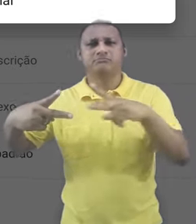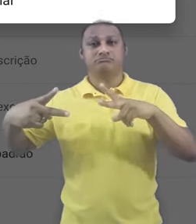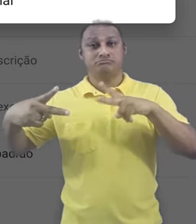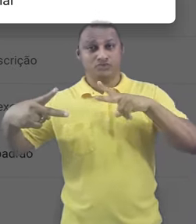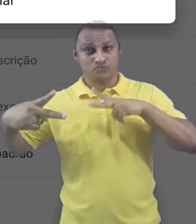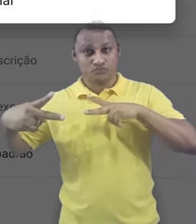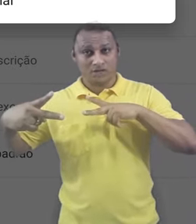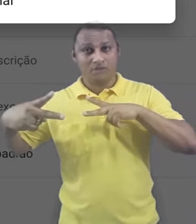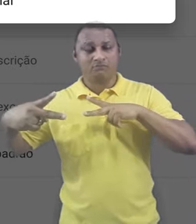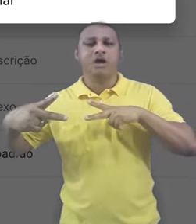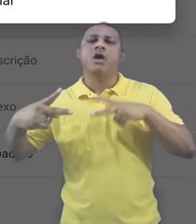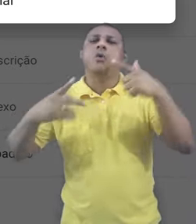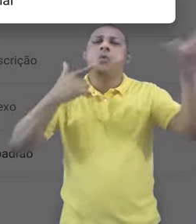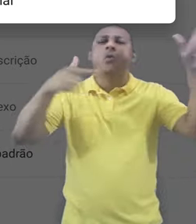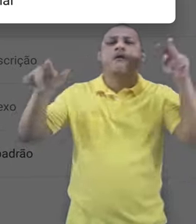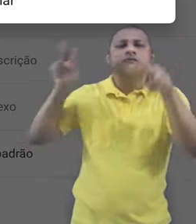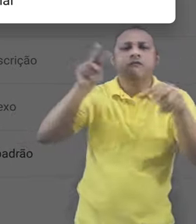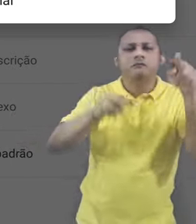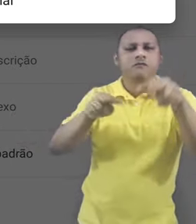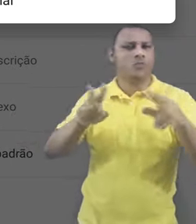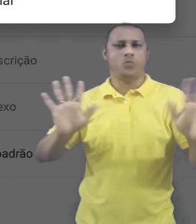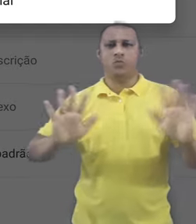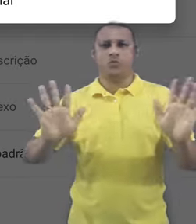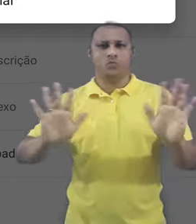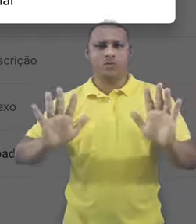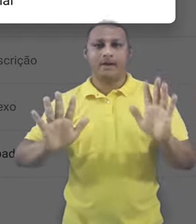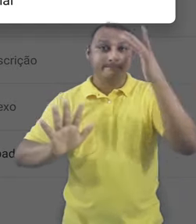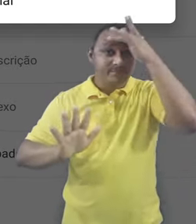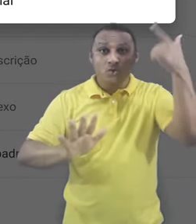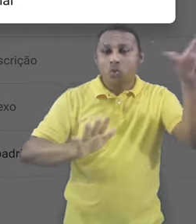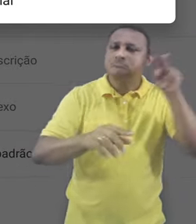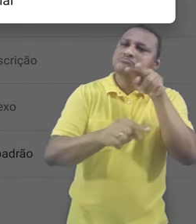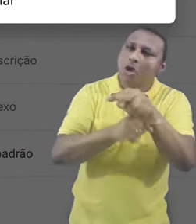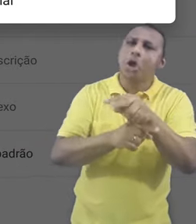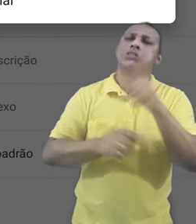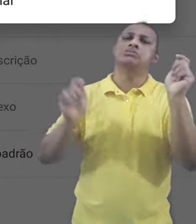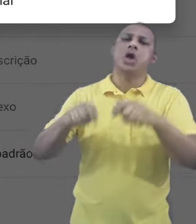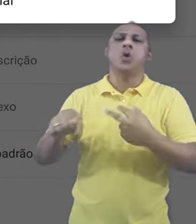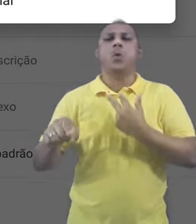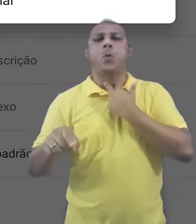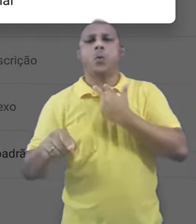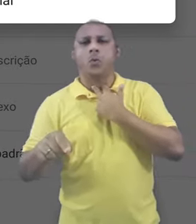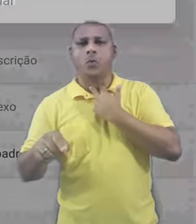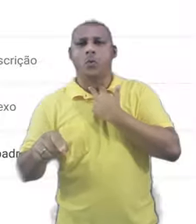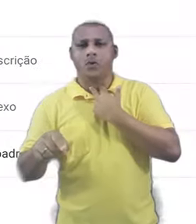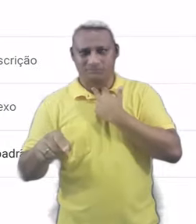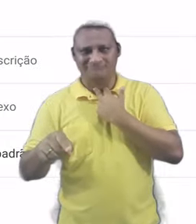realização do evento, o status de ocupado será visualizado por aqueles que tiverem acesso à nossa agenda.